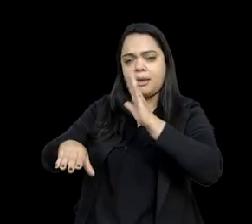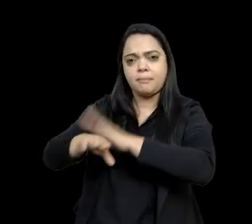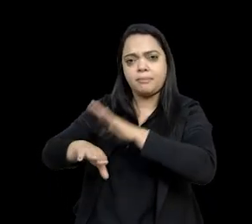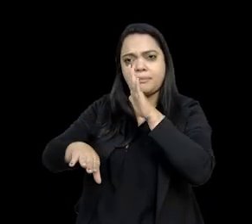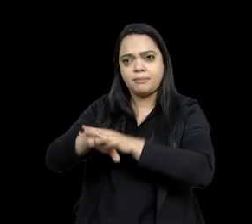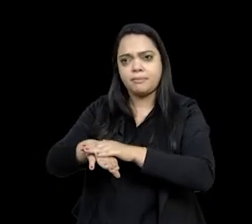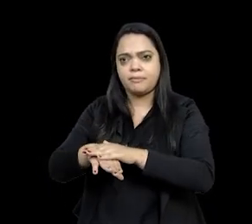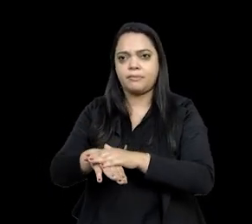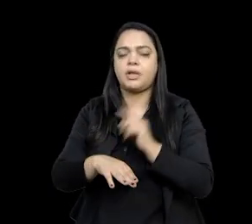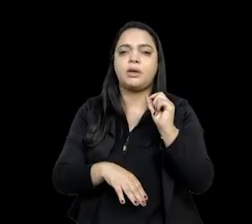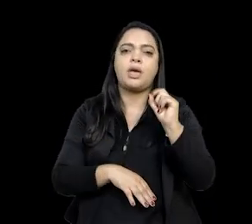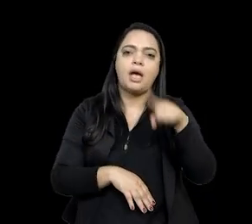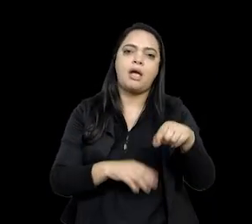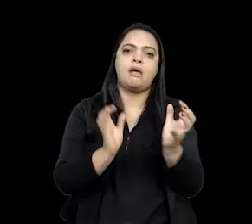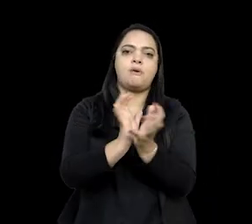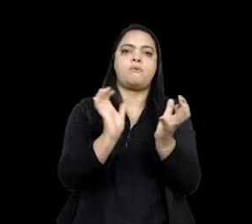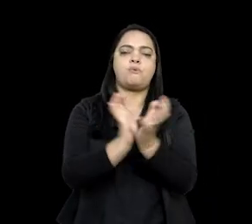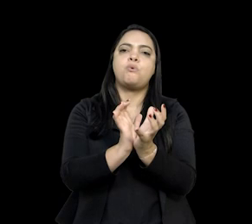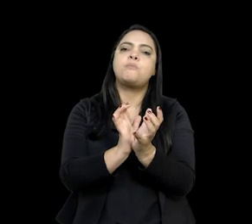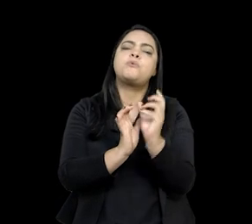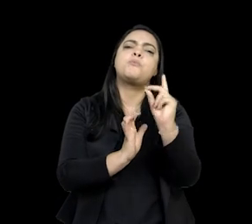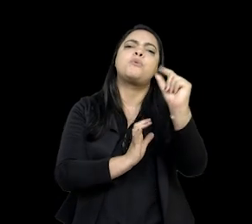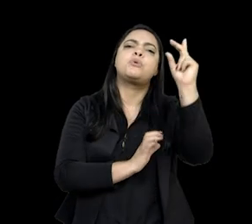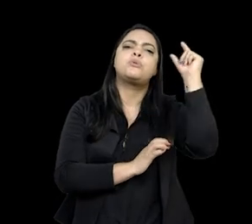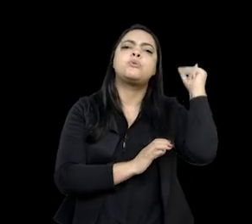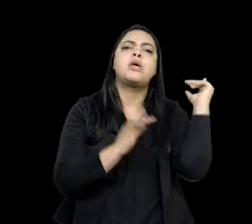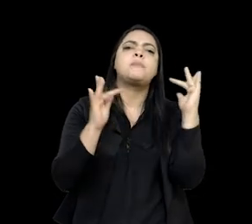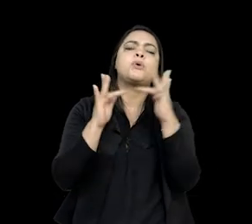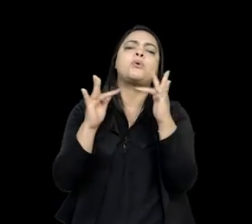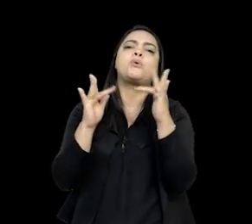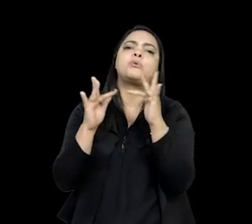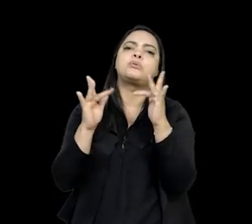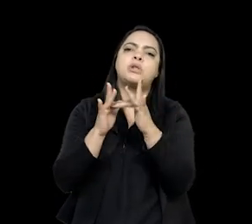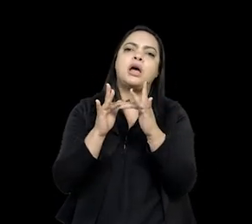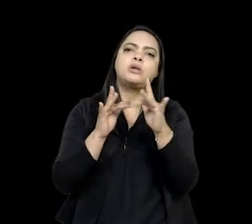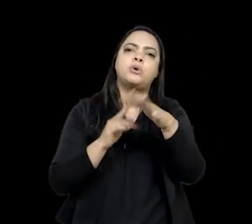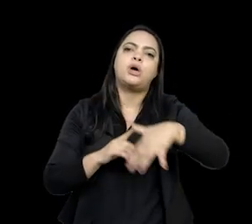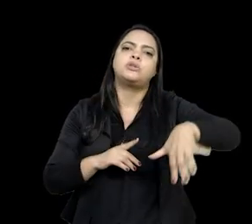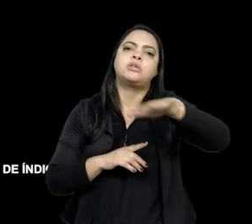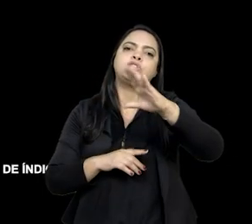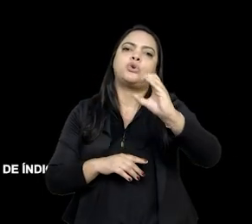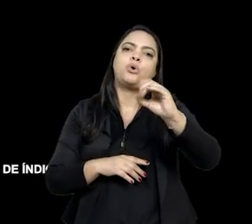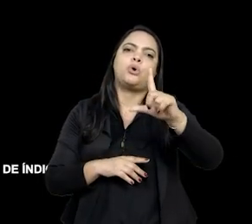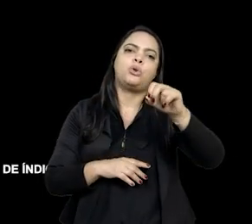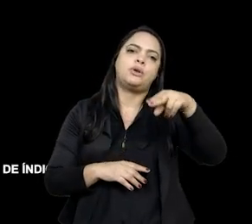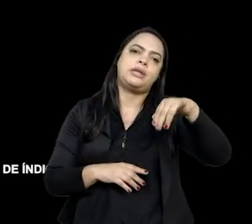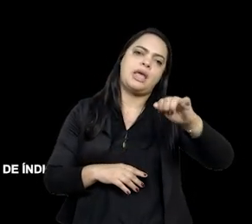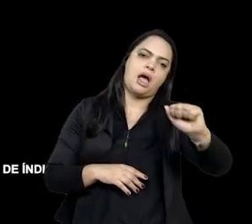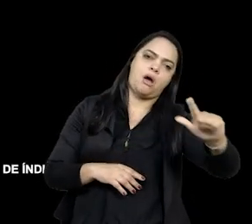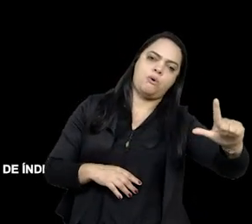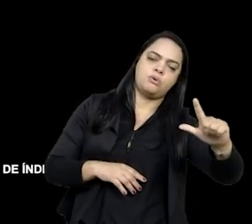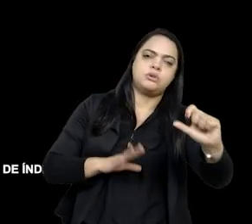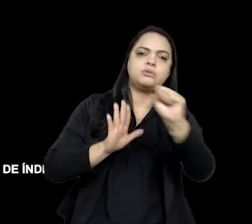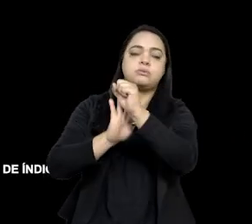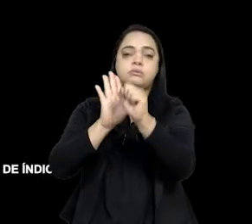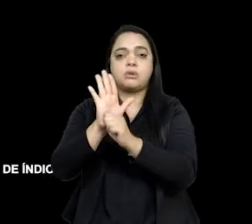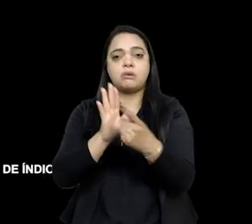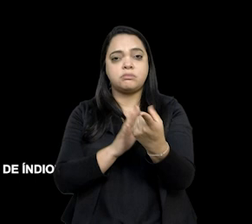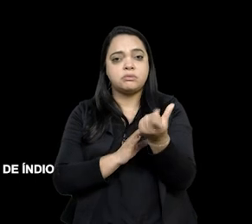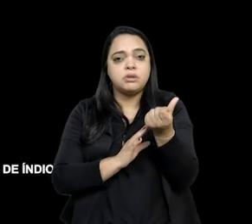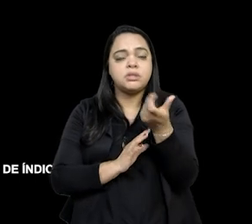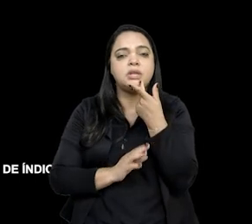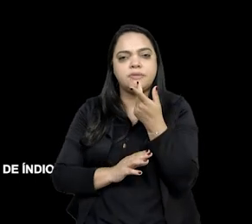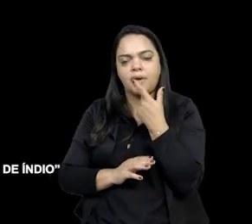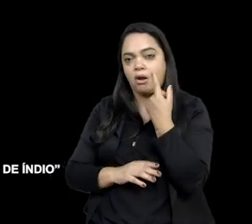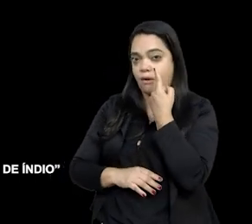muito antigo com a sociedade colonial, lá já no século XVI. E aí, eles questionam essa narrativa, eles mostram, olha